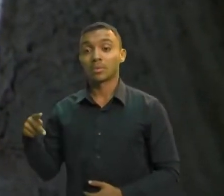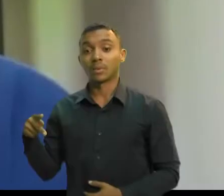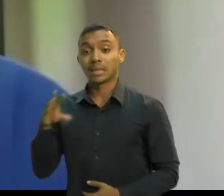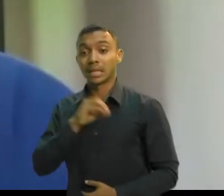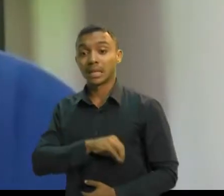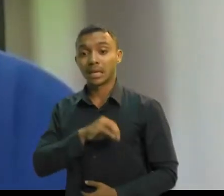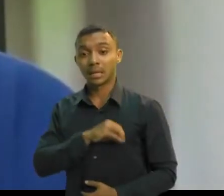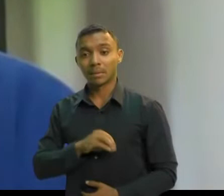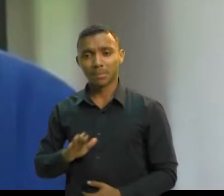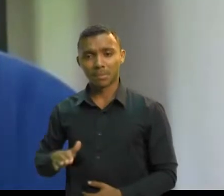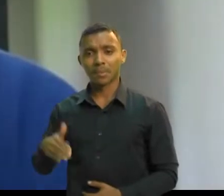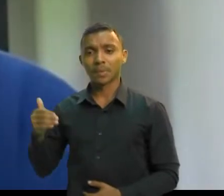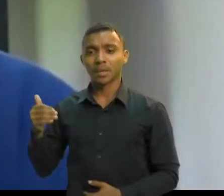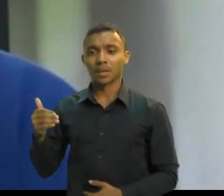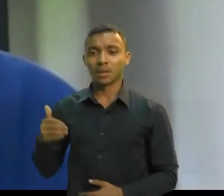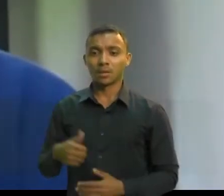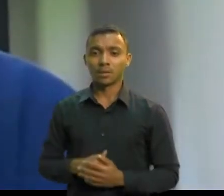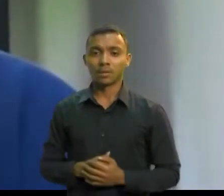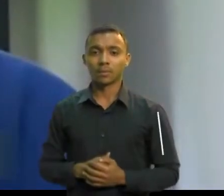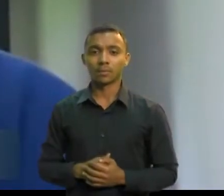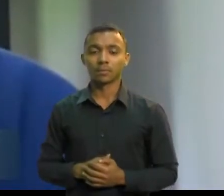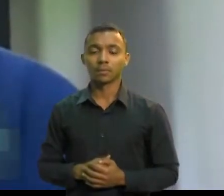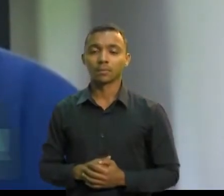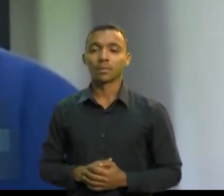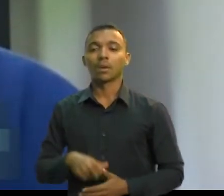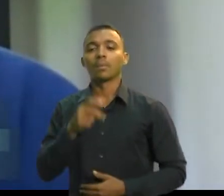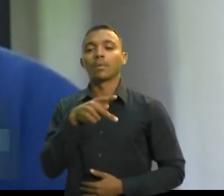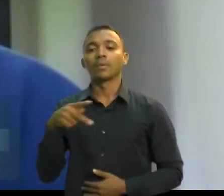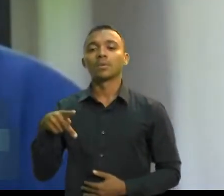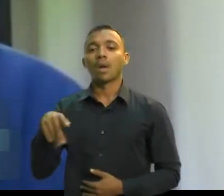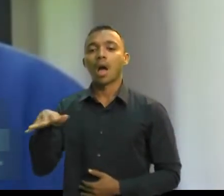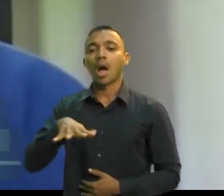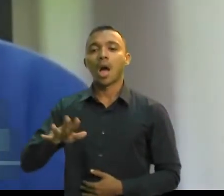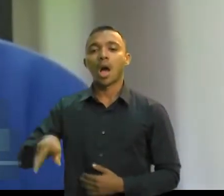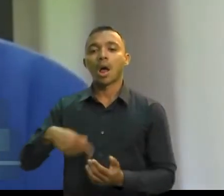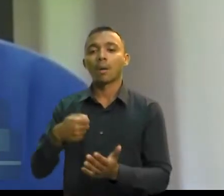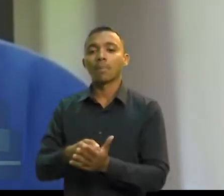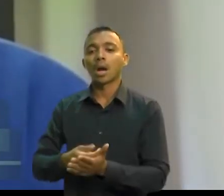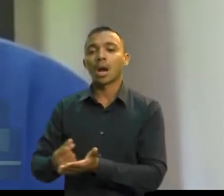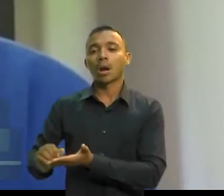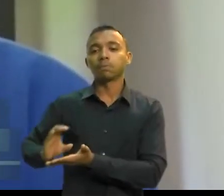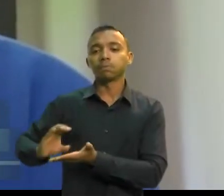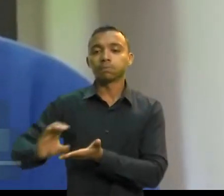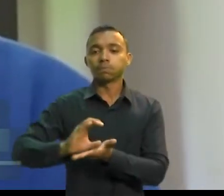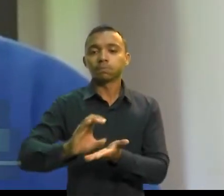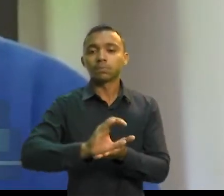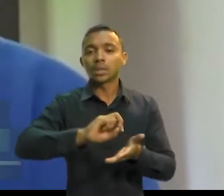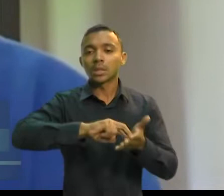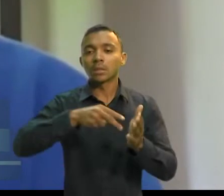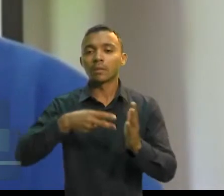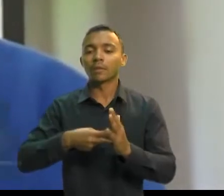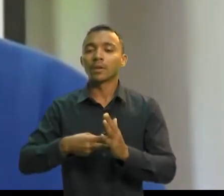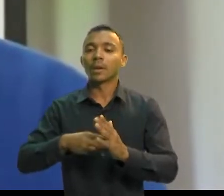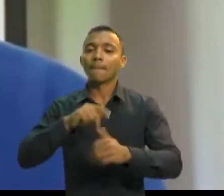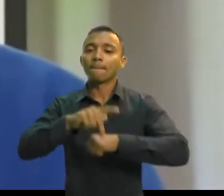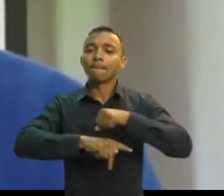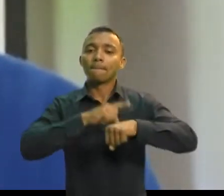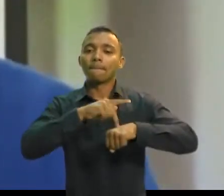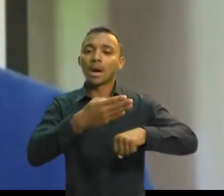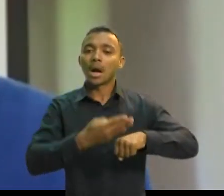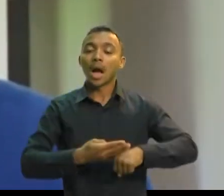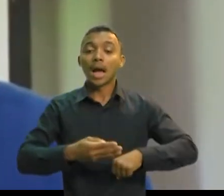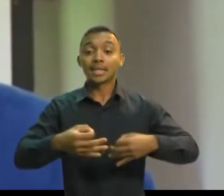educação. Remunerar bem os professores é uma forma de municiar o país de uma educação de qualidade